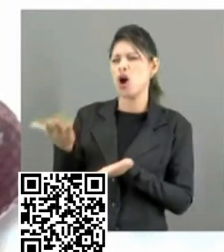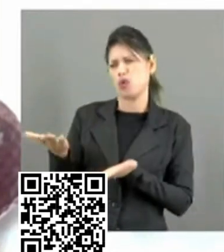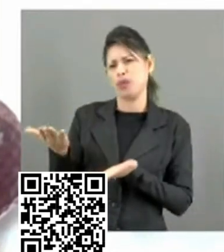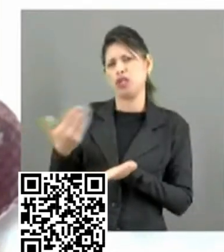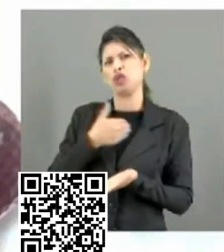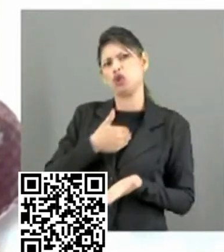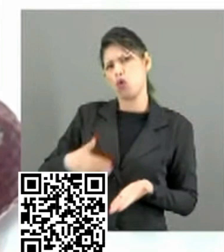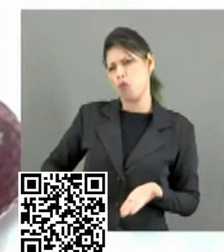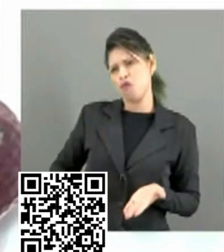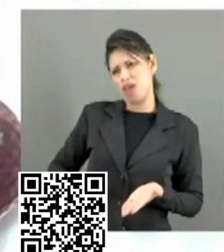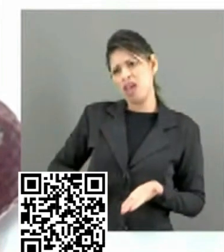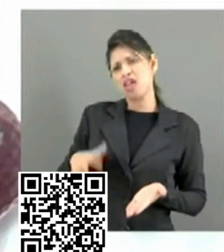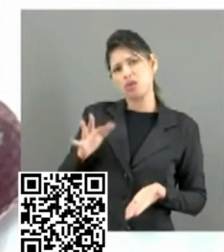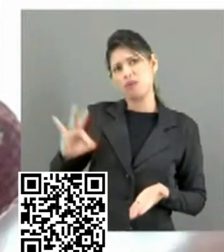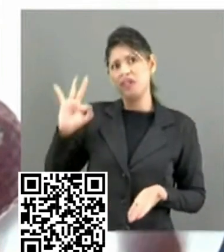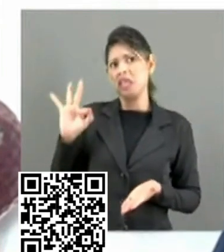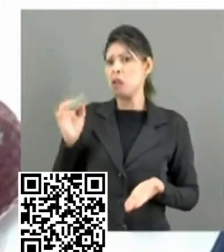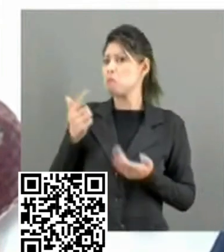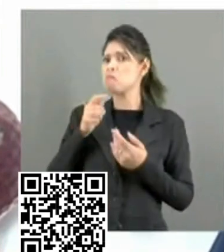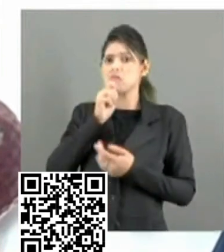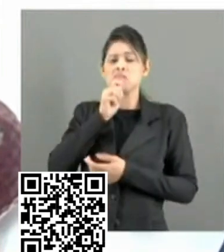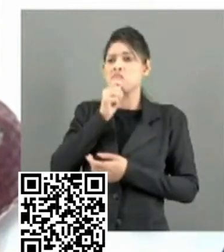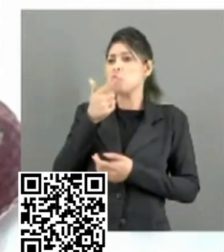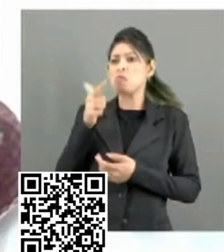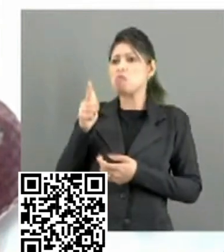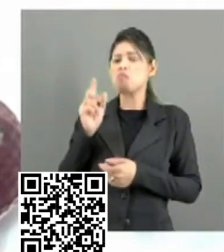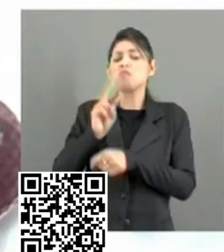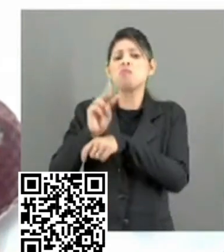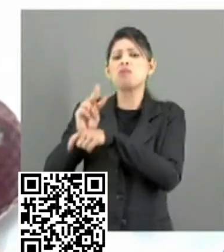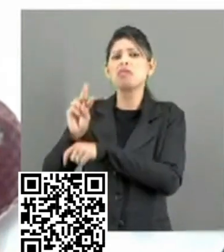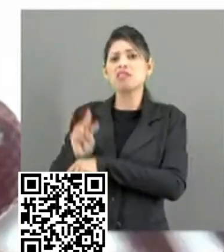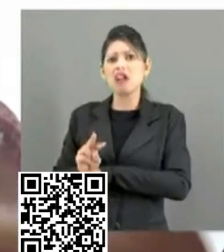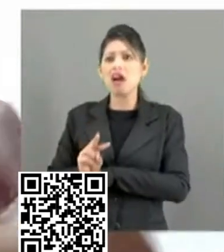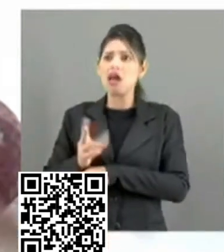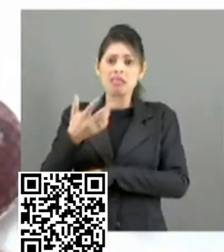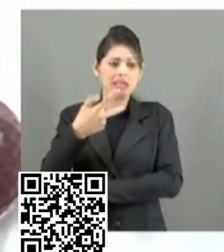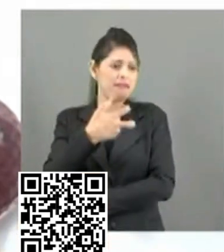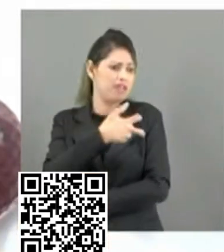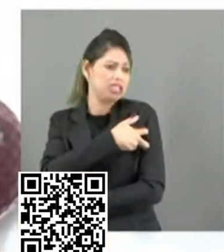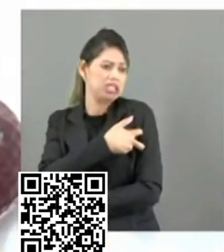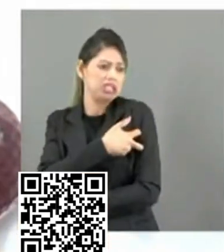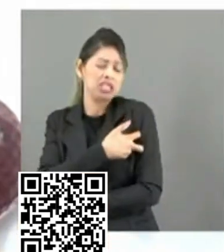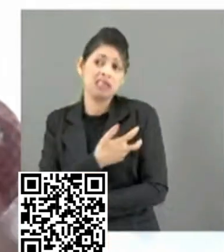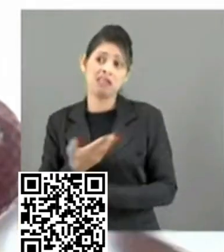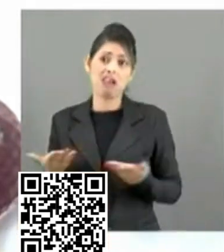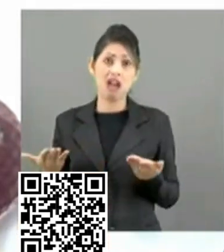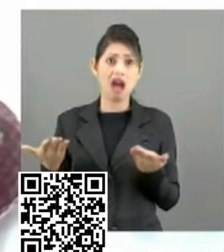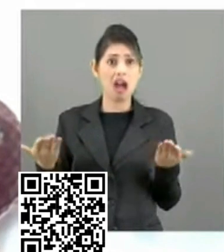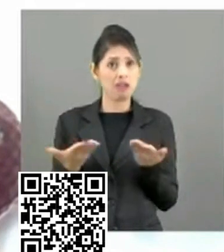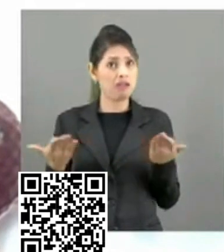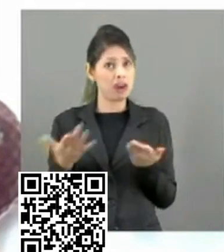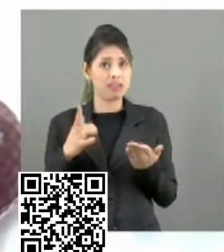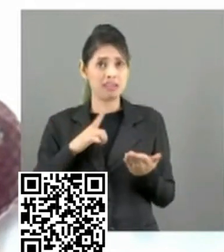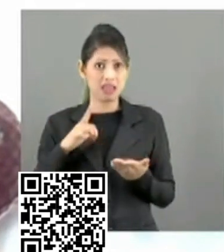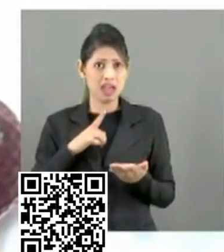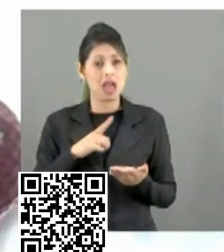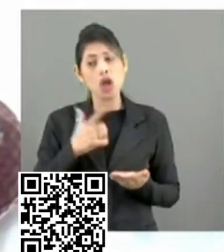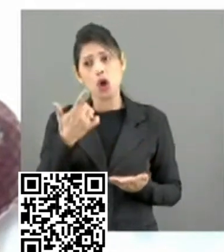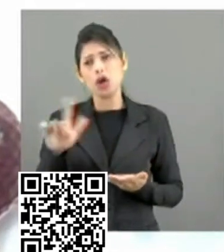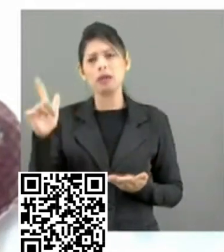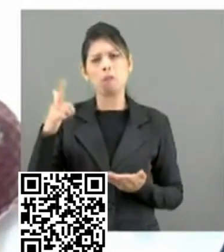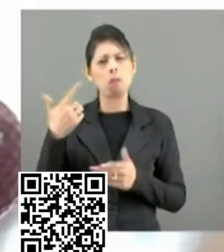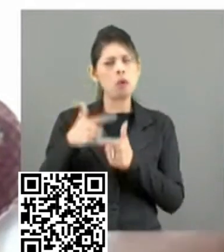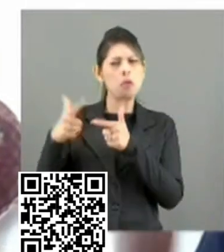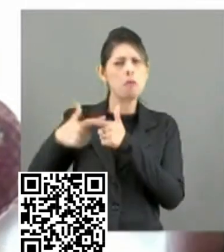federal anterior, que não cuidou nem da vacina, que não cuidou e que hoje está passando um vexame nacional com as operações dessa semana